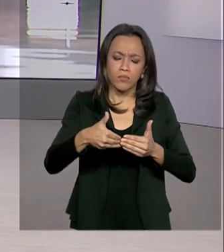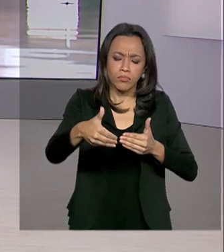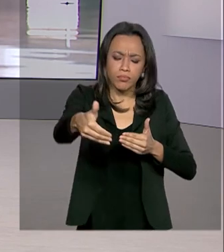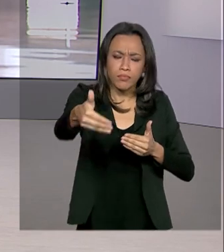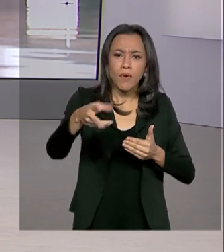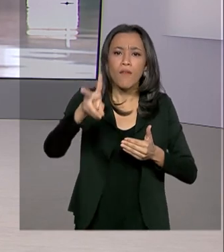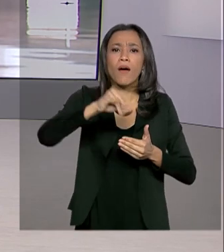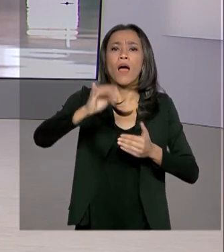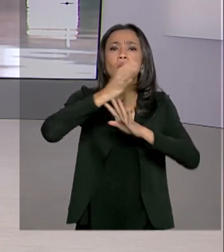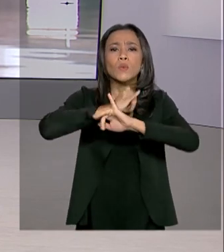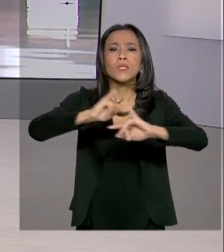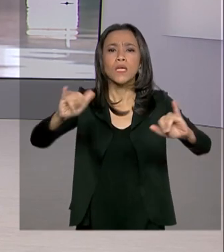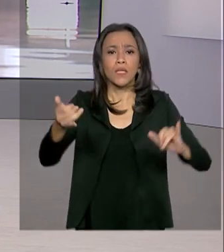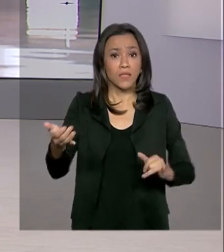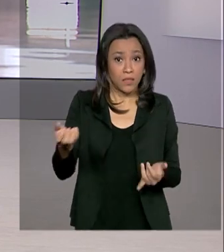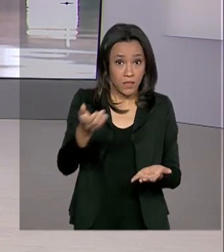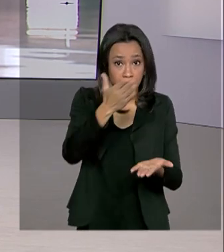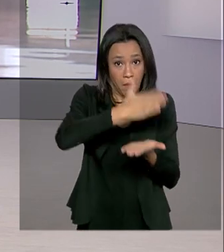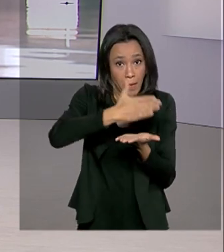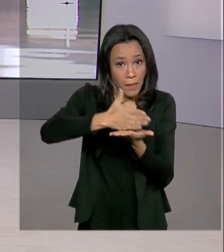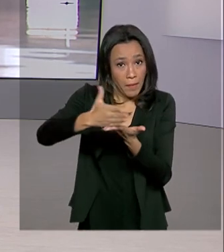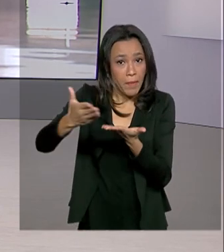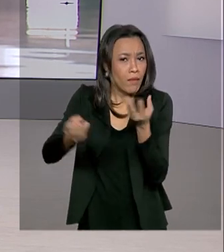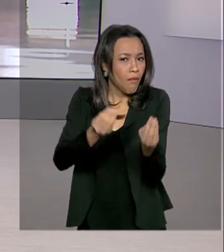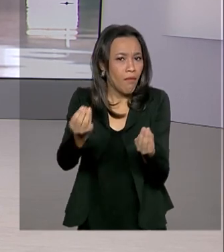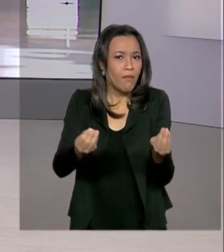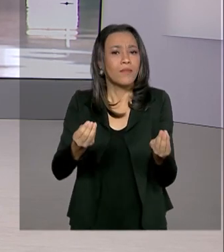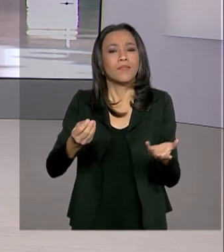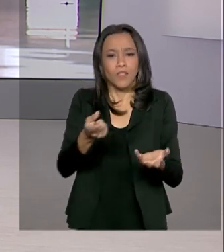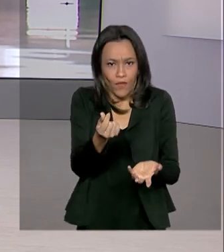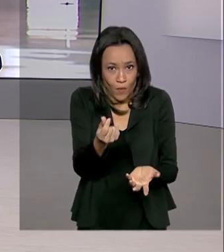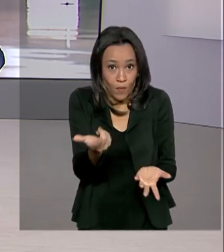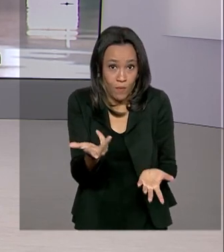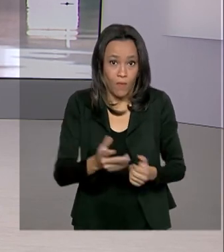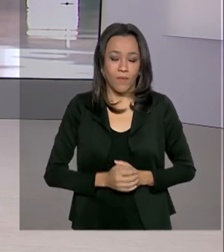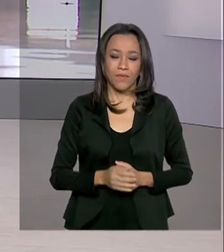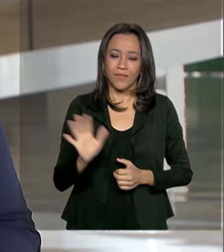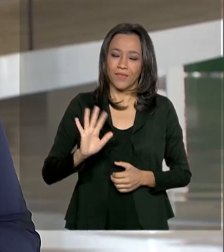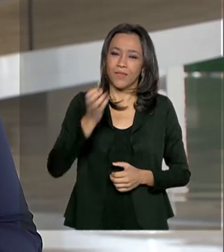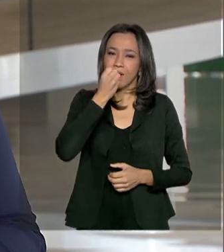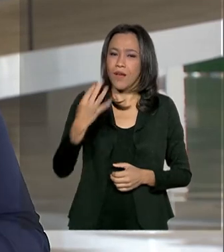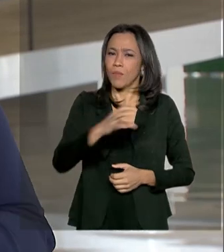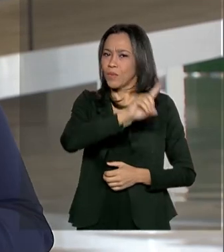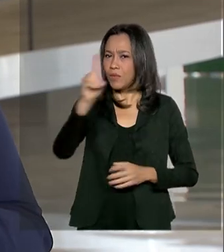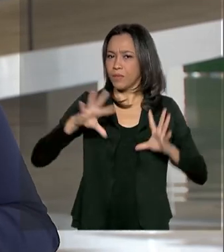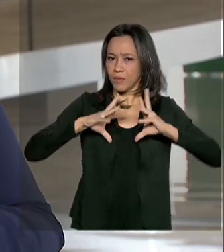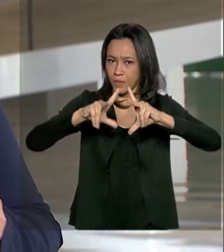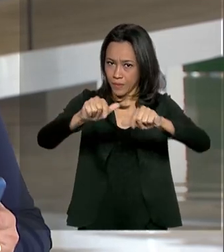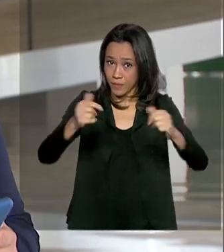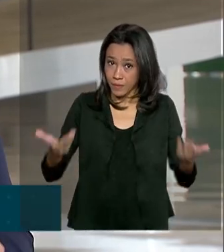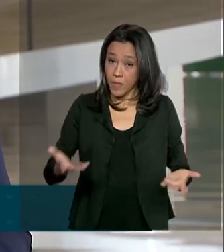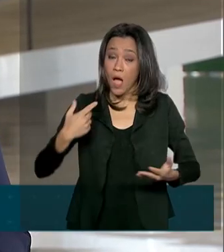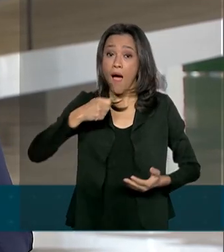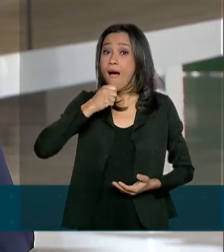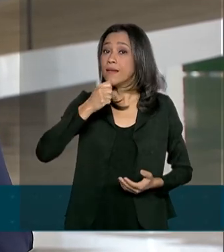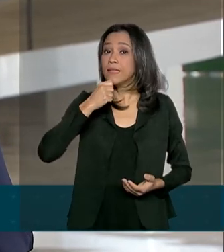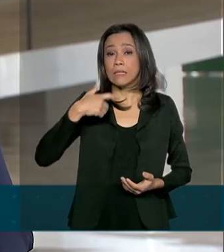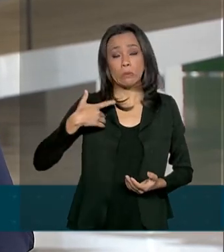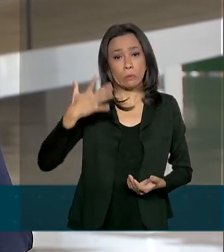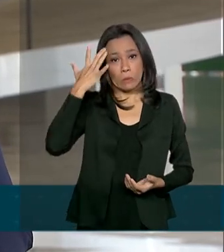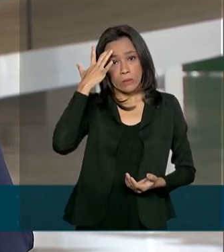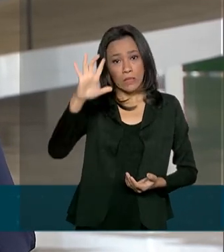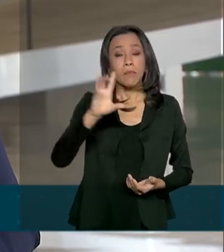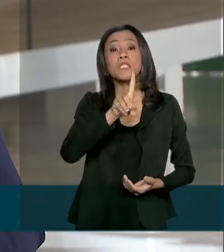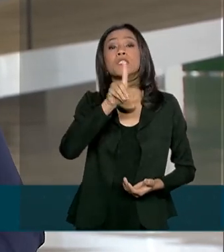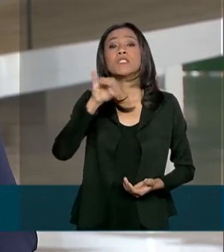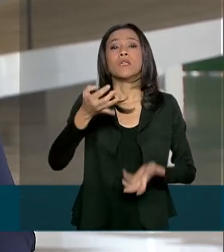esses novos valores e parcelas? Oi, bom dia, Ana Gabriela. Bom dia para você, bom dia para todos. Olha, nós ainda não temos essa previsão de